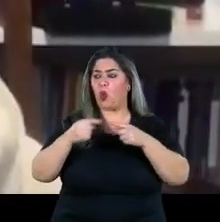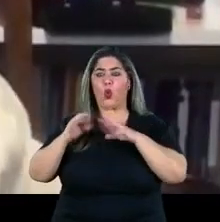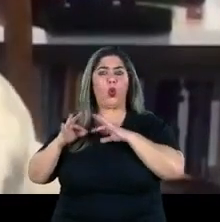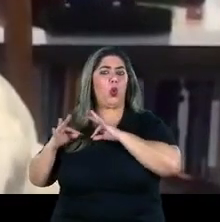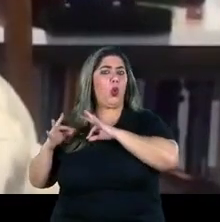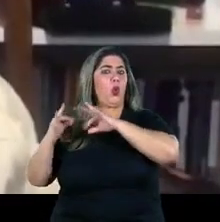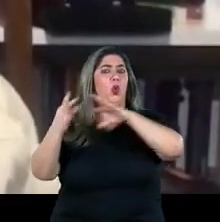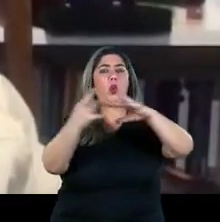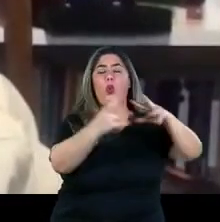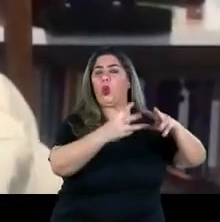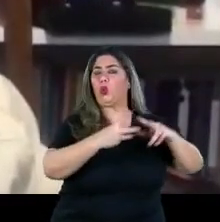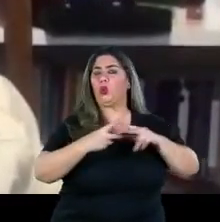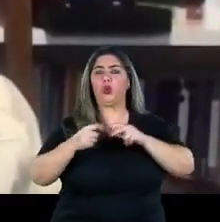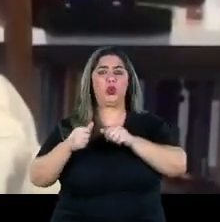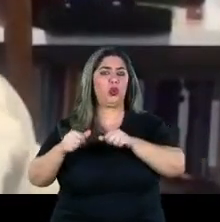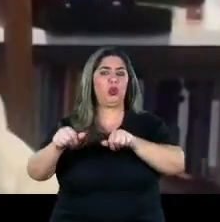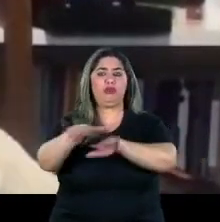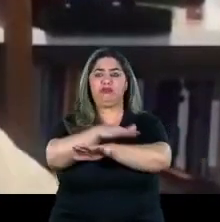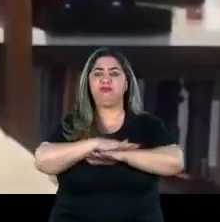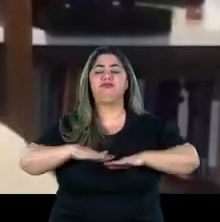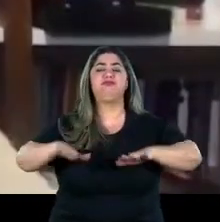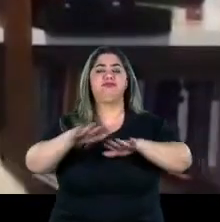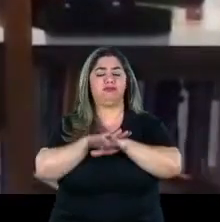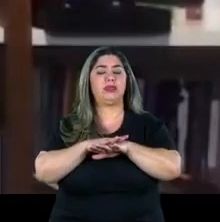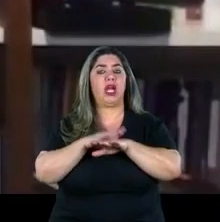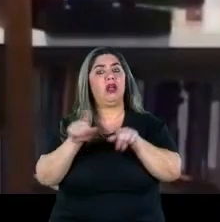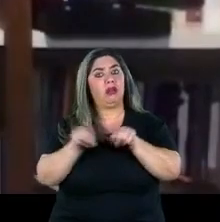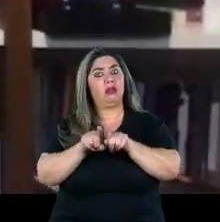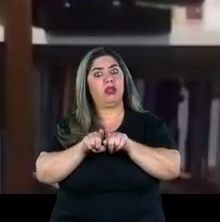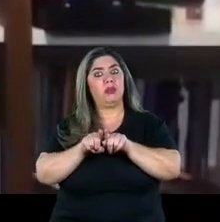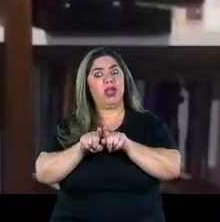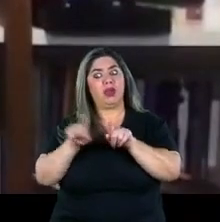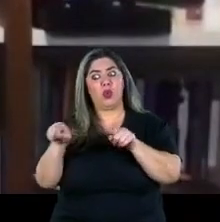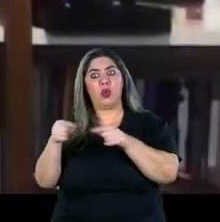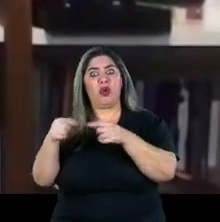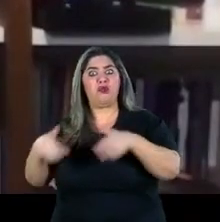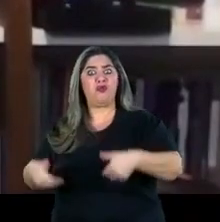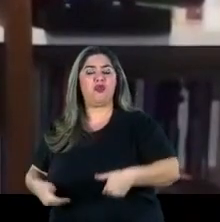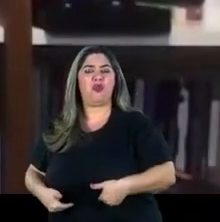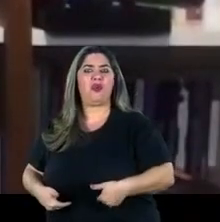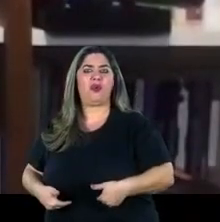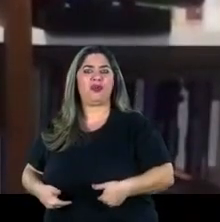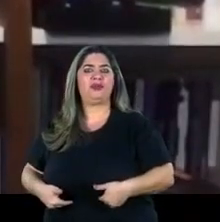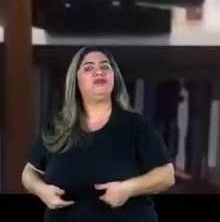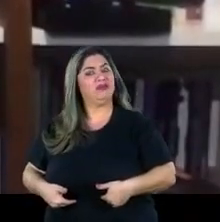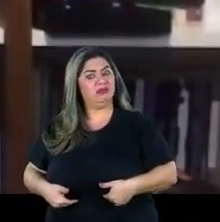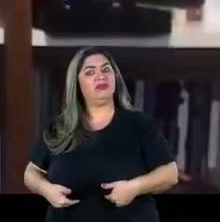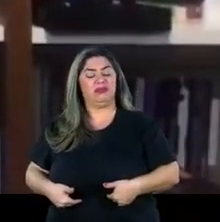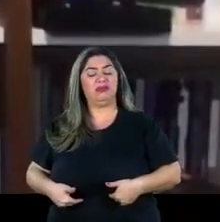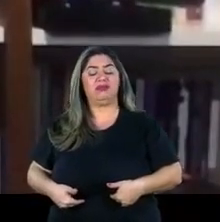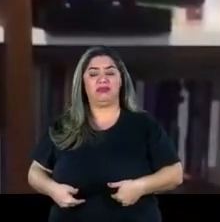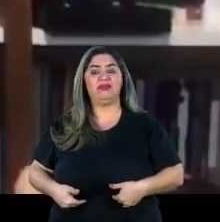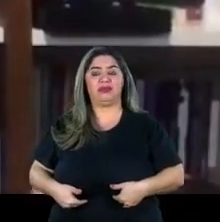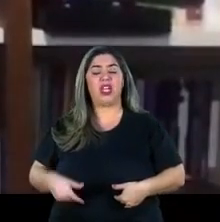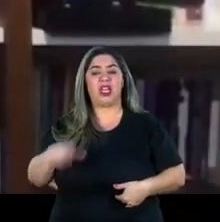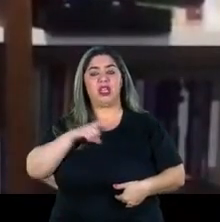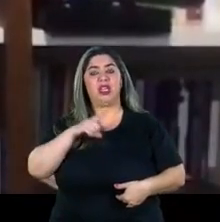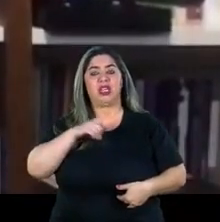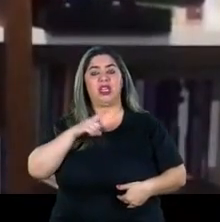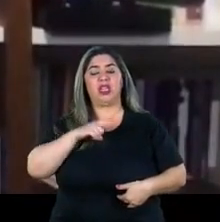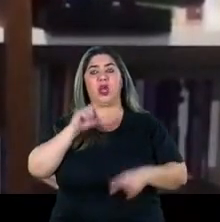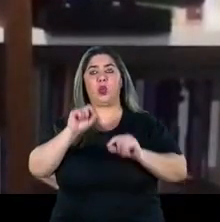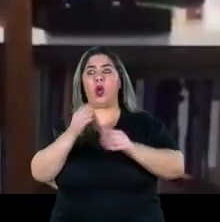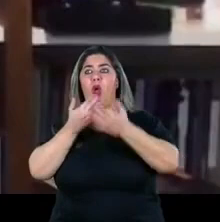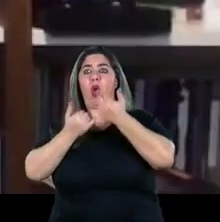com todos os nossos questionamentos e tem a ver com a fome tem a ver com a fome tem a ver com a questão